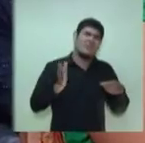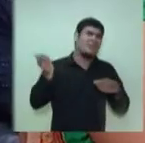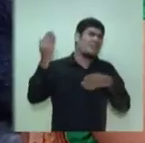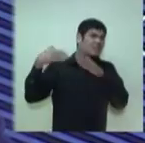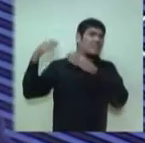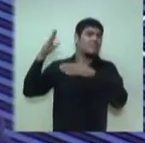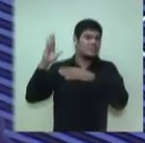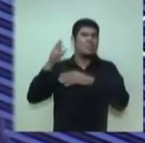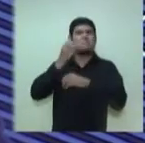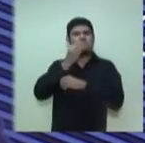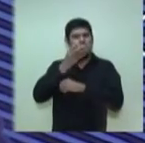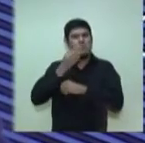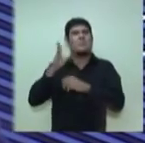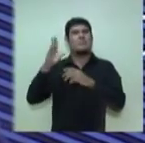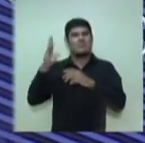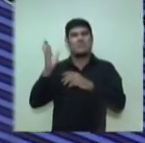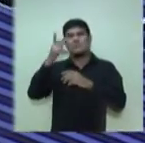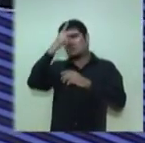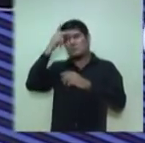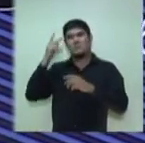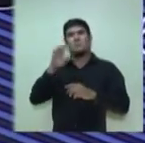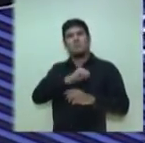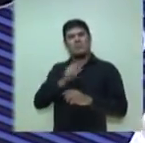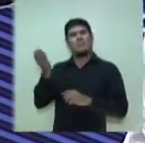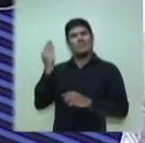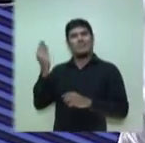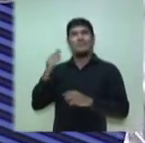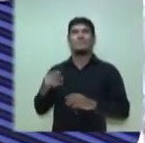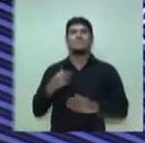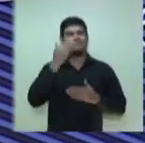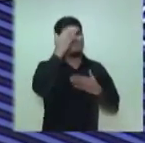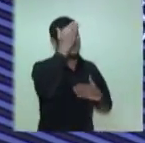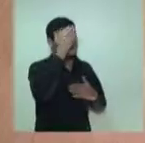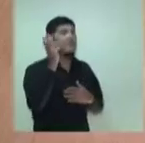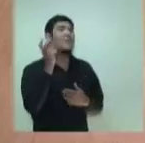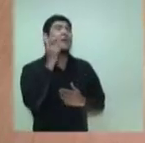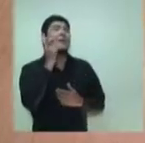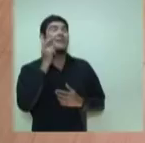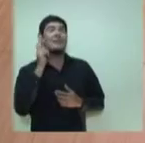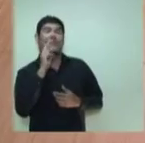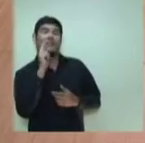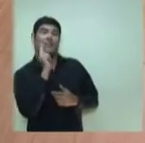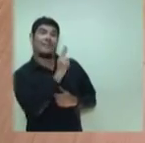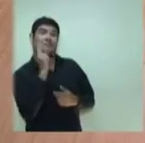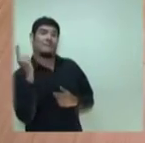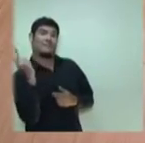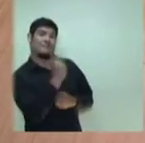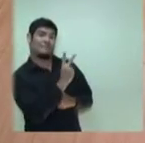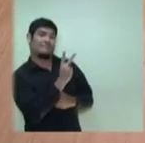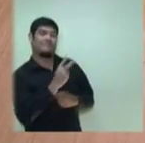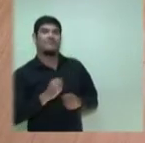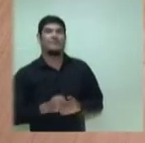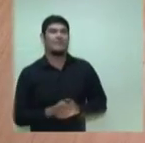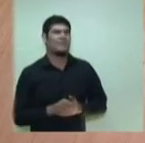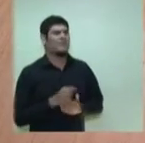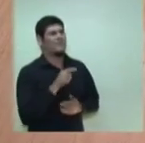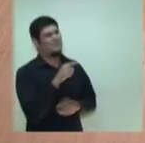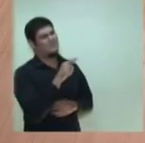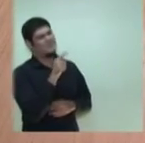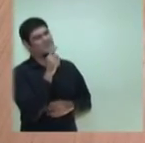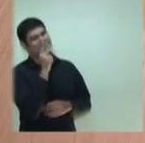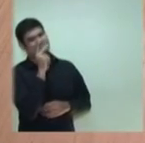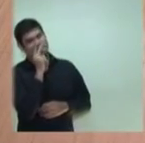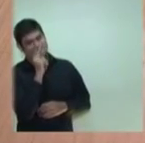vitoriosa e muito popular. Muito obrigado, candidato. Agora o candidato Marcelo Ramos tem um minuto para a sua réplica. Você me parece que é uma